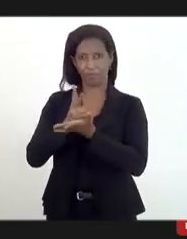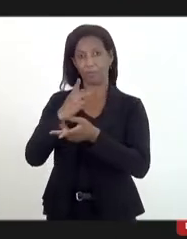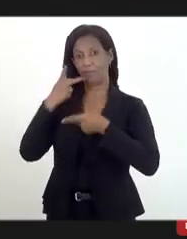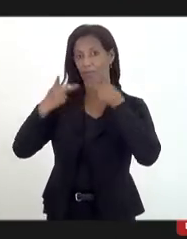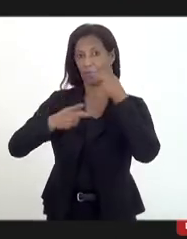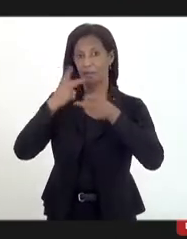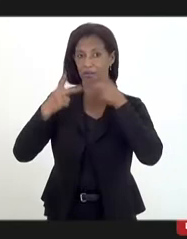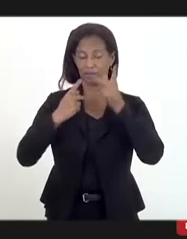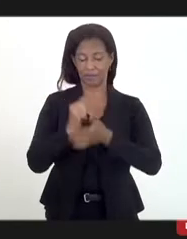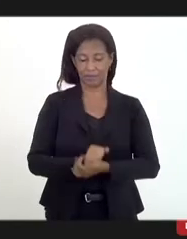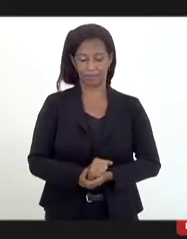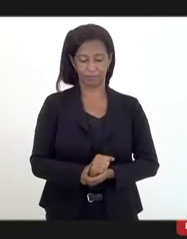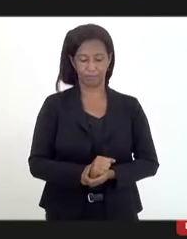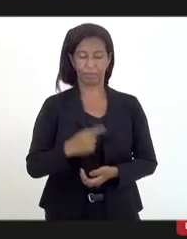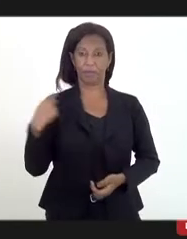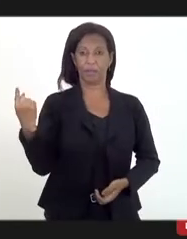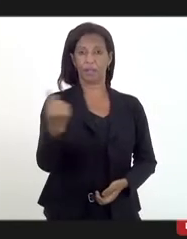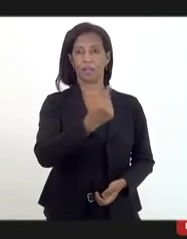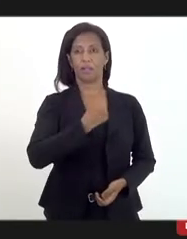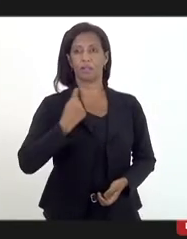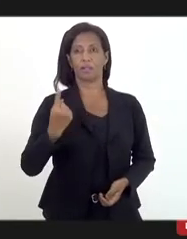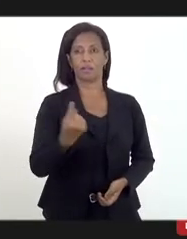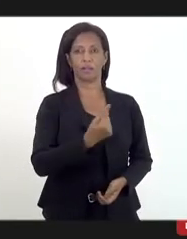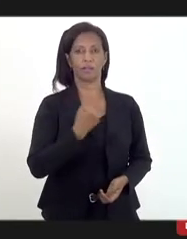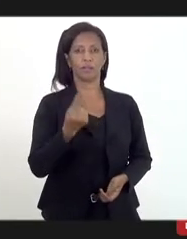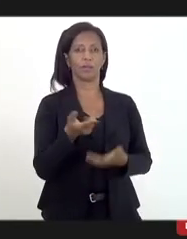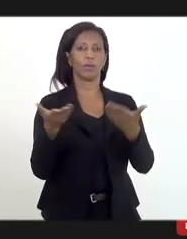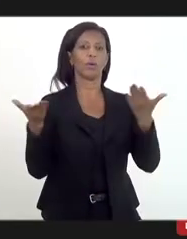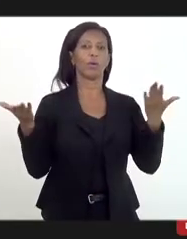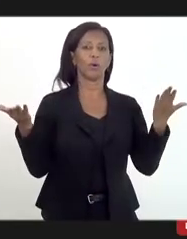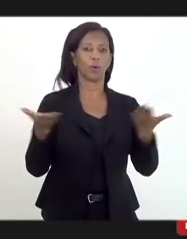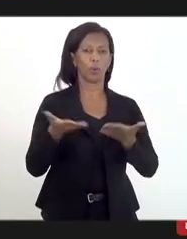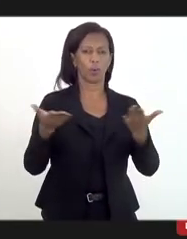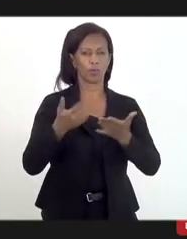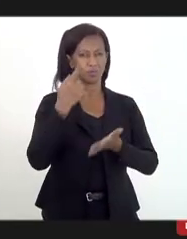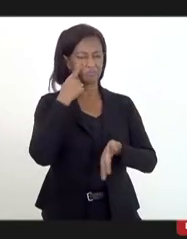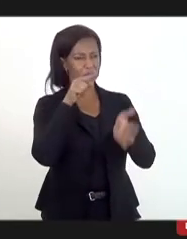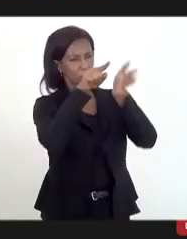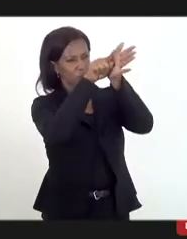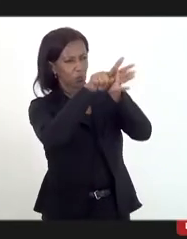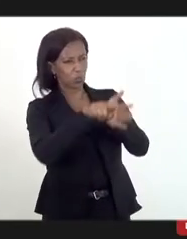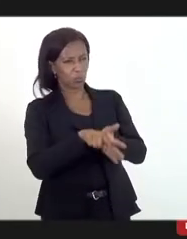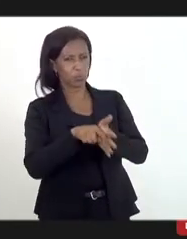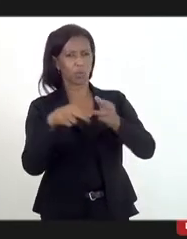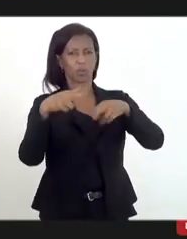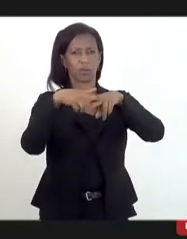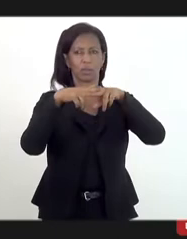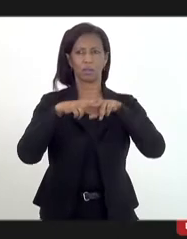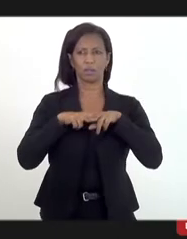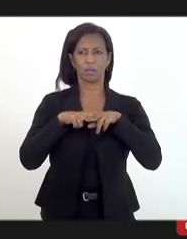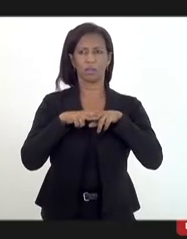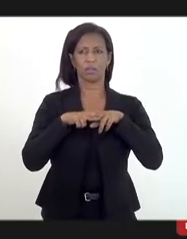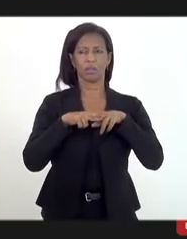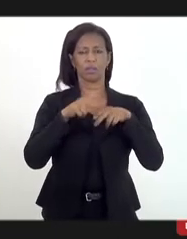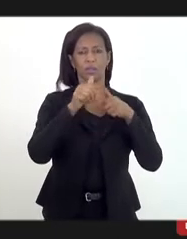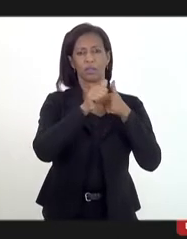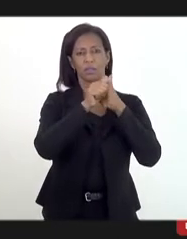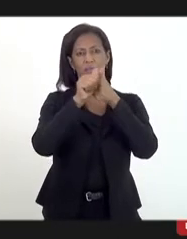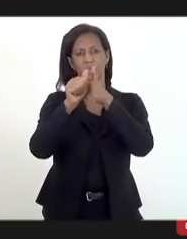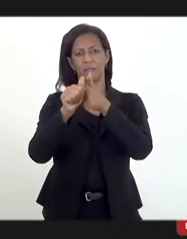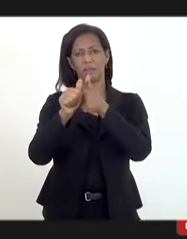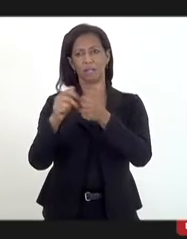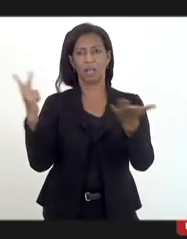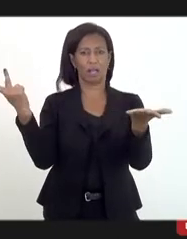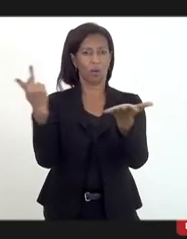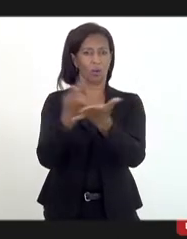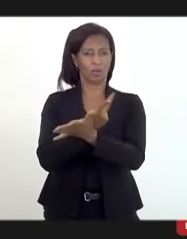nós, a gente pôs detectar que uma das causas desse recrudescimento recente, embora